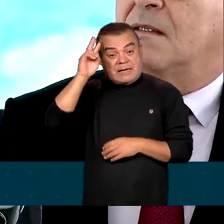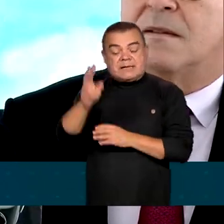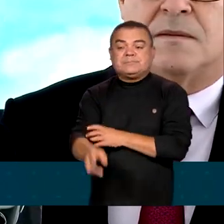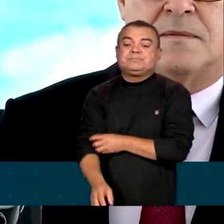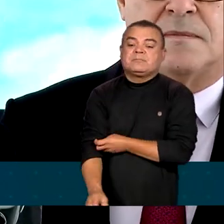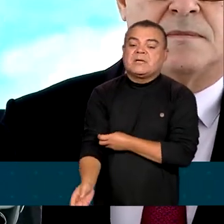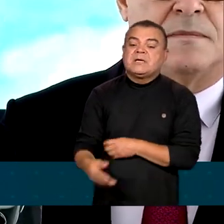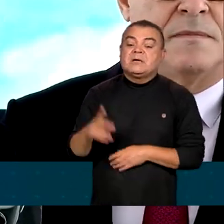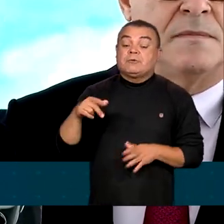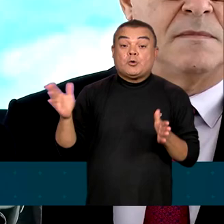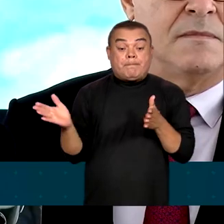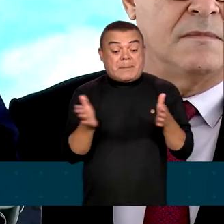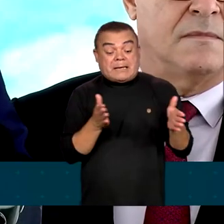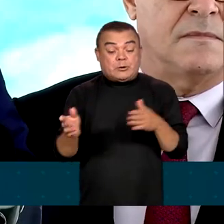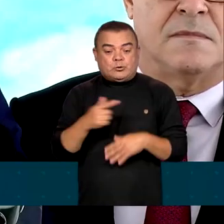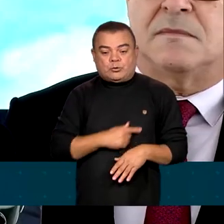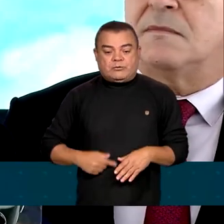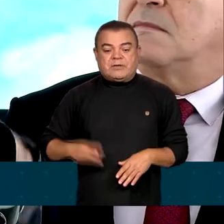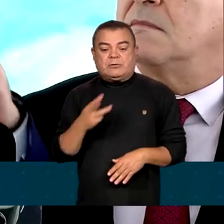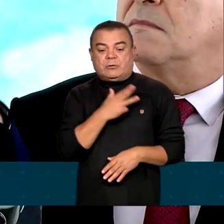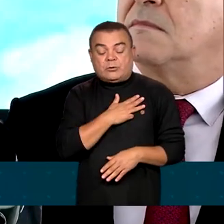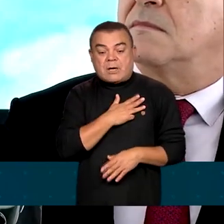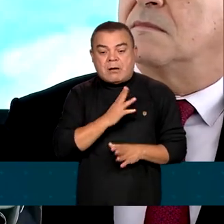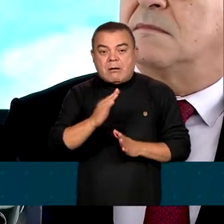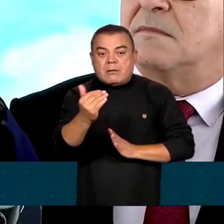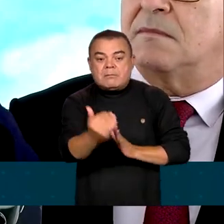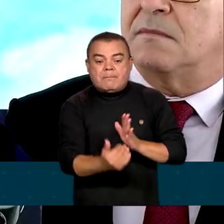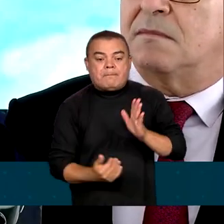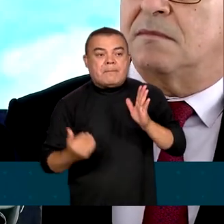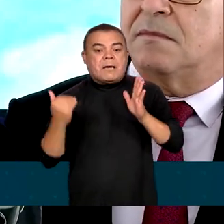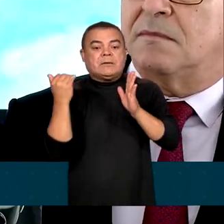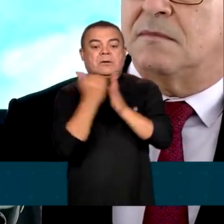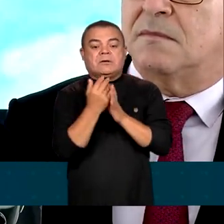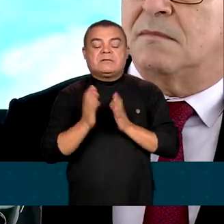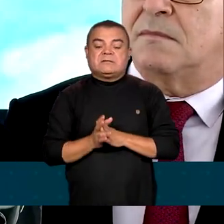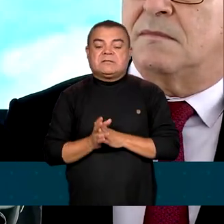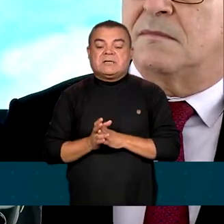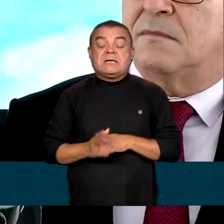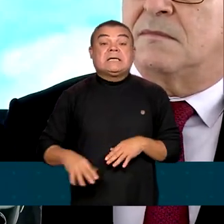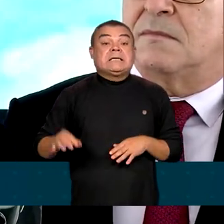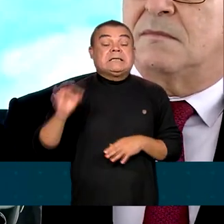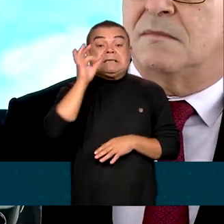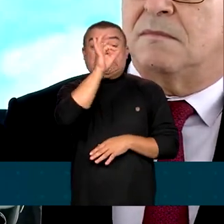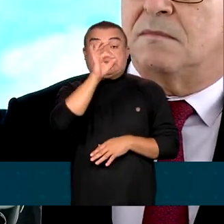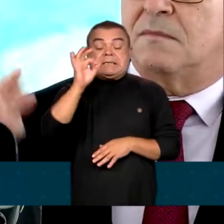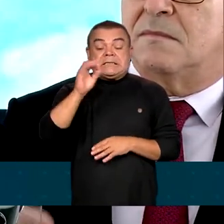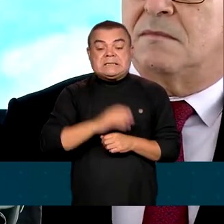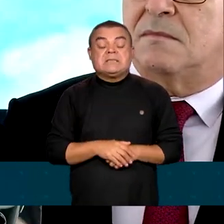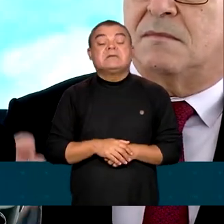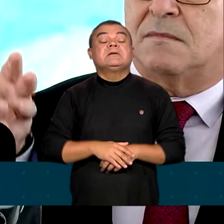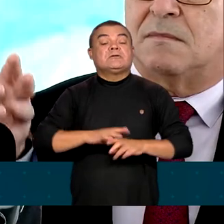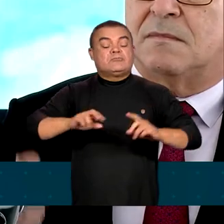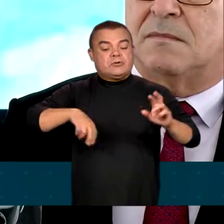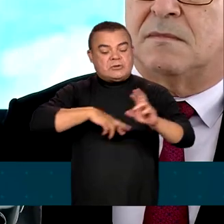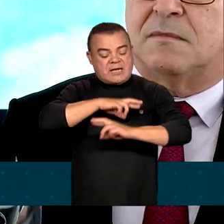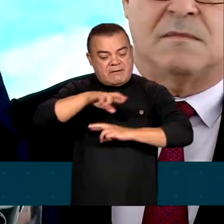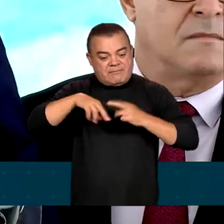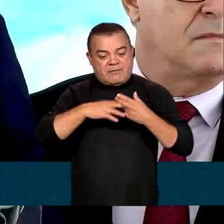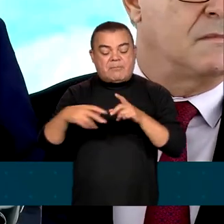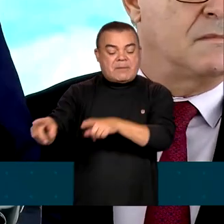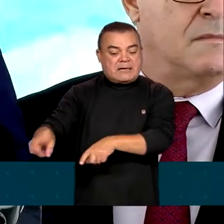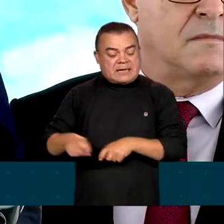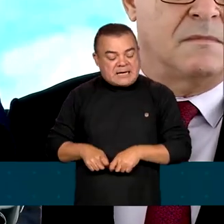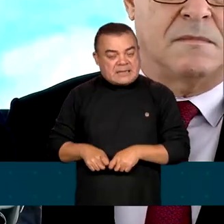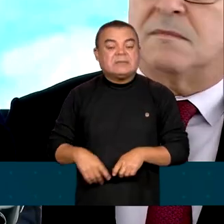no período do governo do presidente Lula os maiores índices de reforma agrária, de assentamentos formalizados